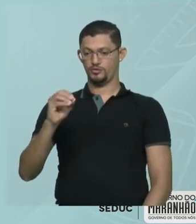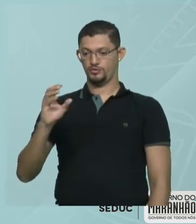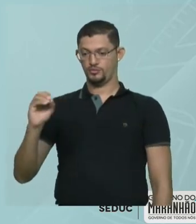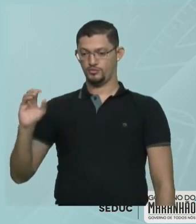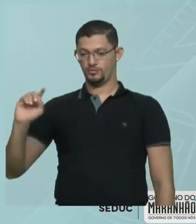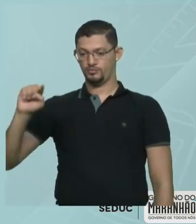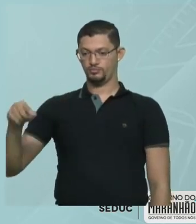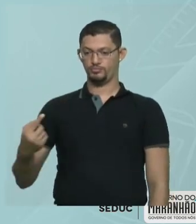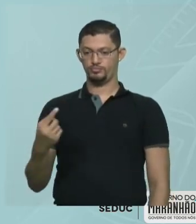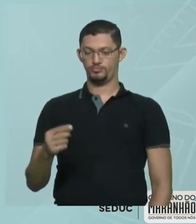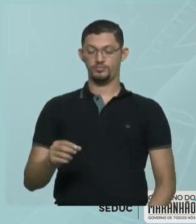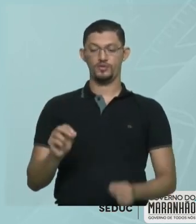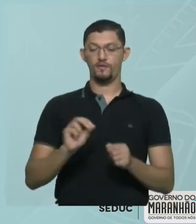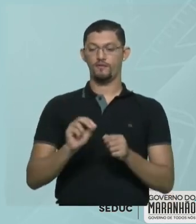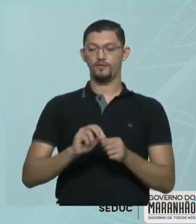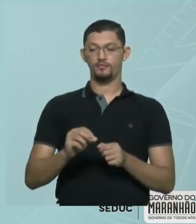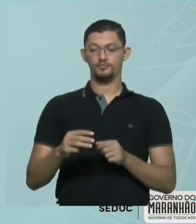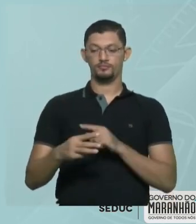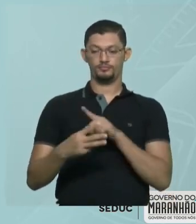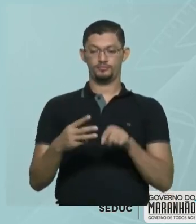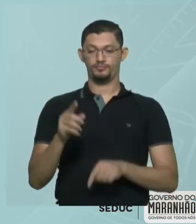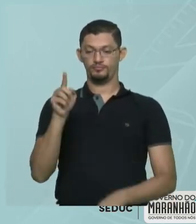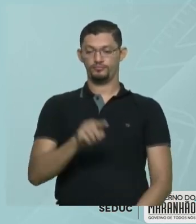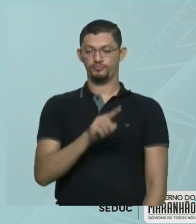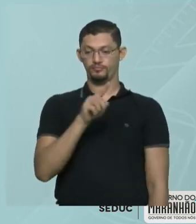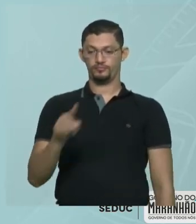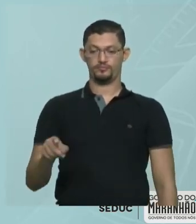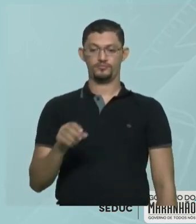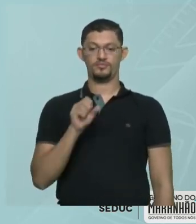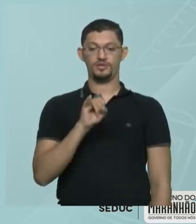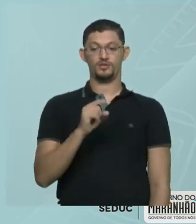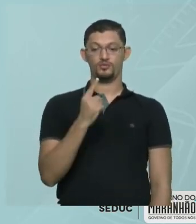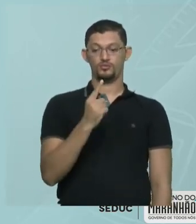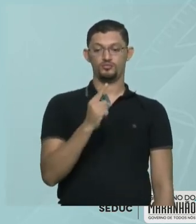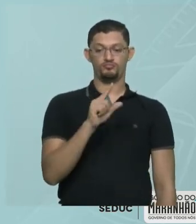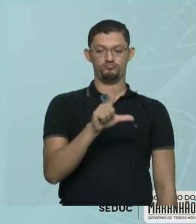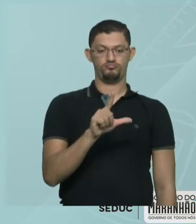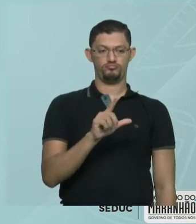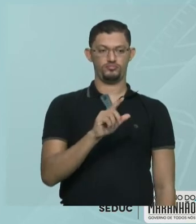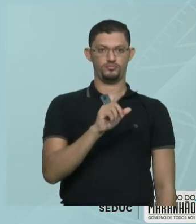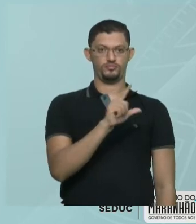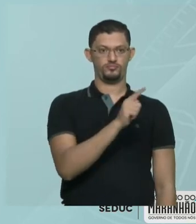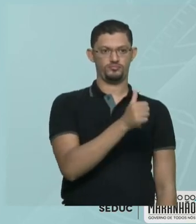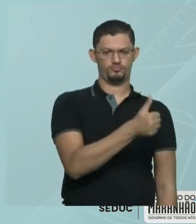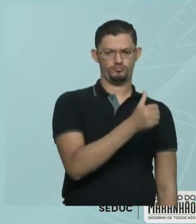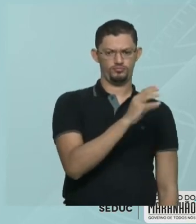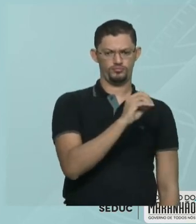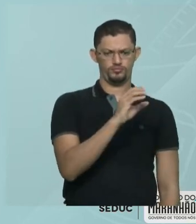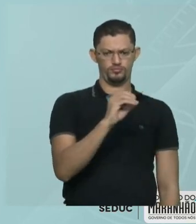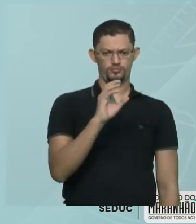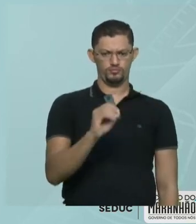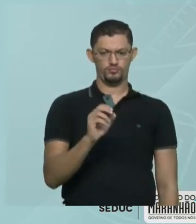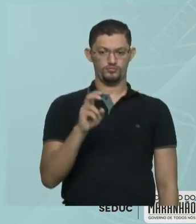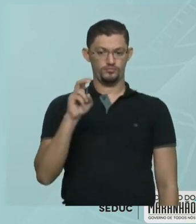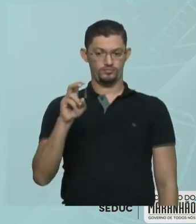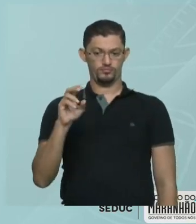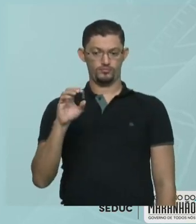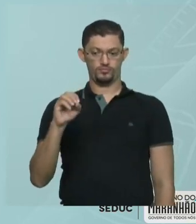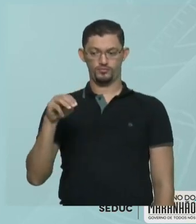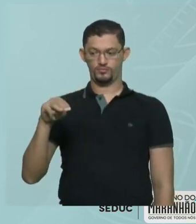Então, é só fazer uma regra de três bem simples. Se um litro é mil ml, 50 ml